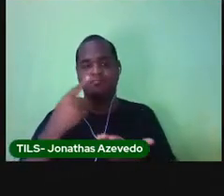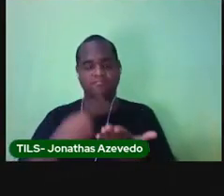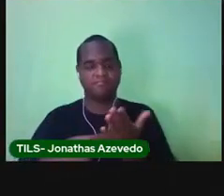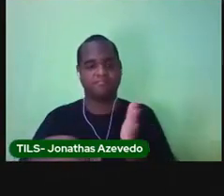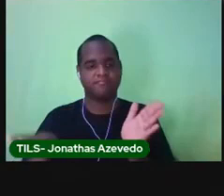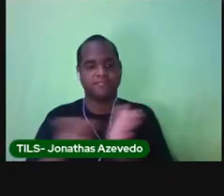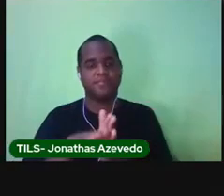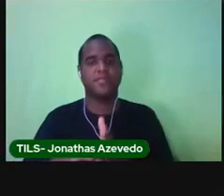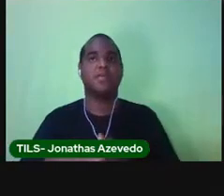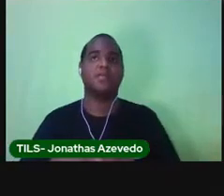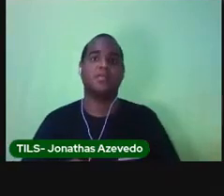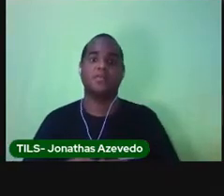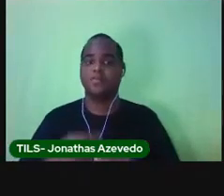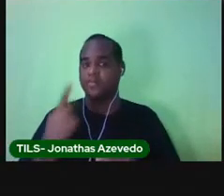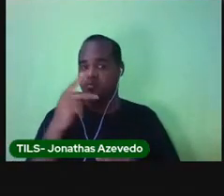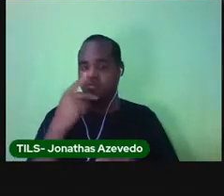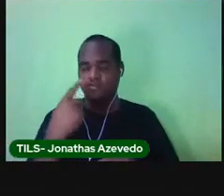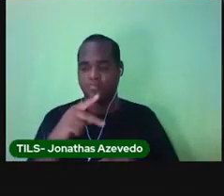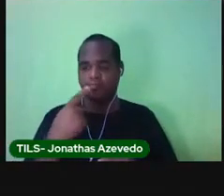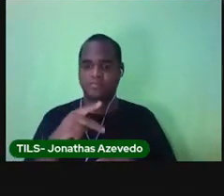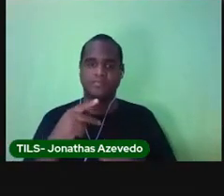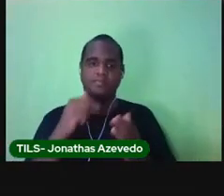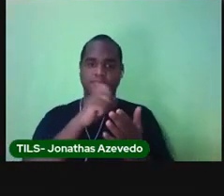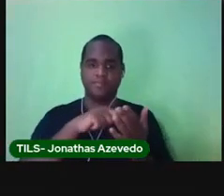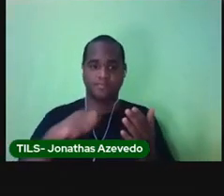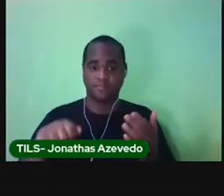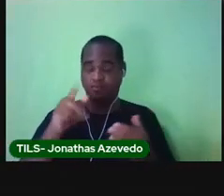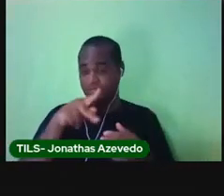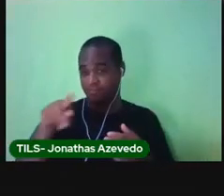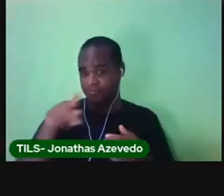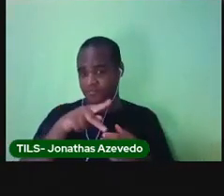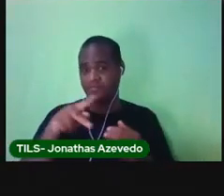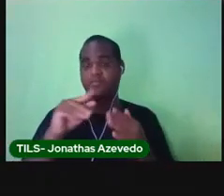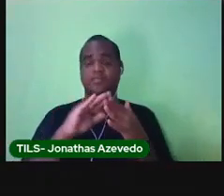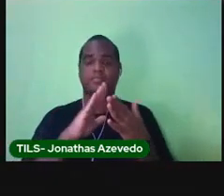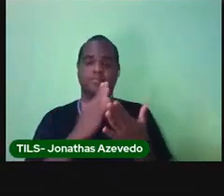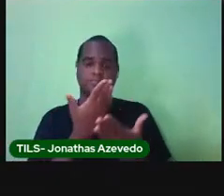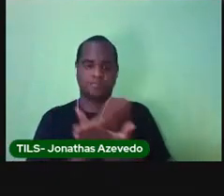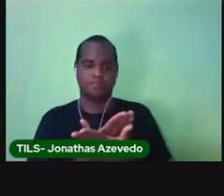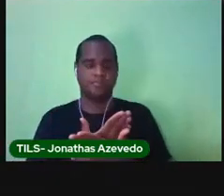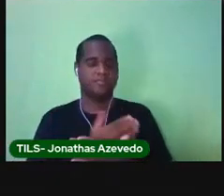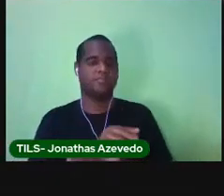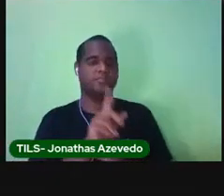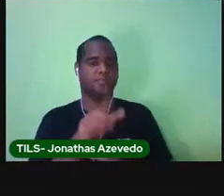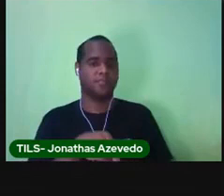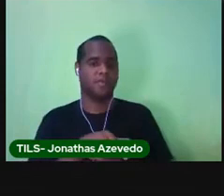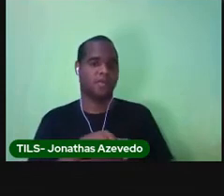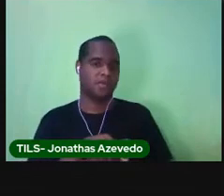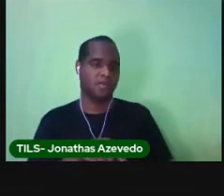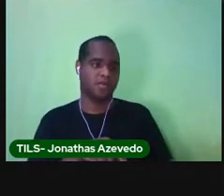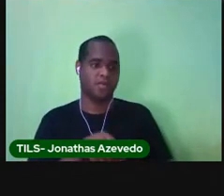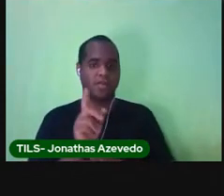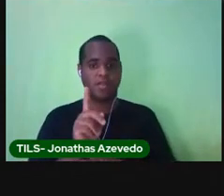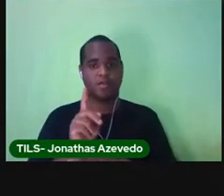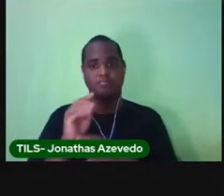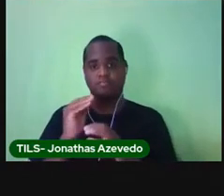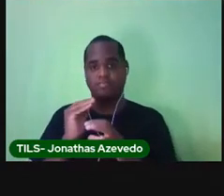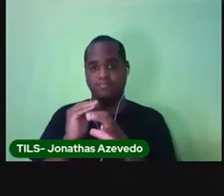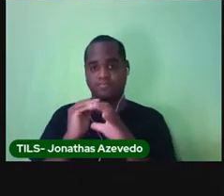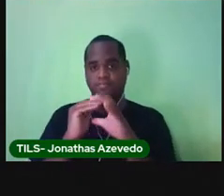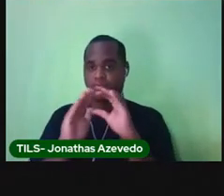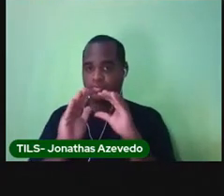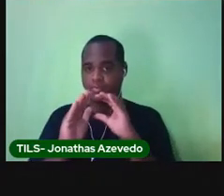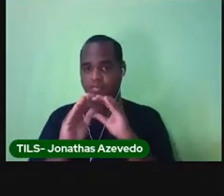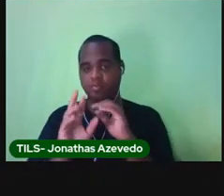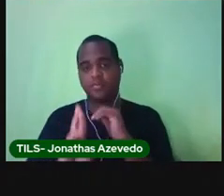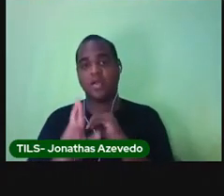você escrever um bilhete para a sua pró lá na sua escola você é o remetente ou